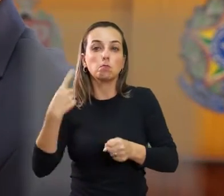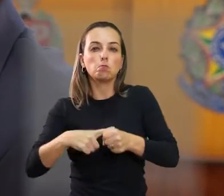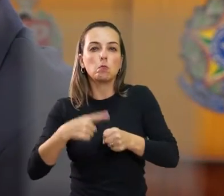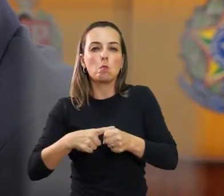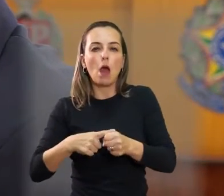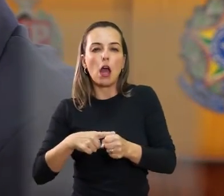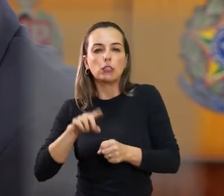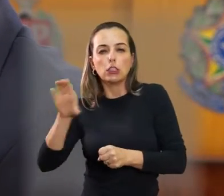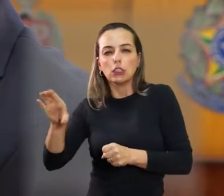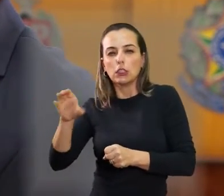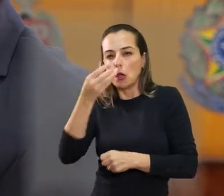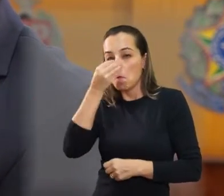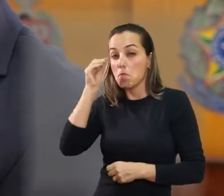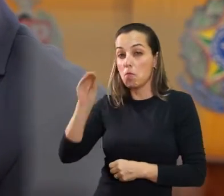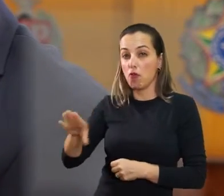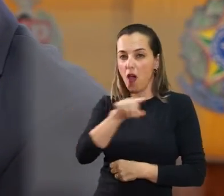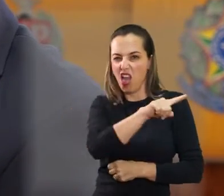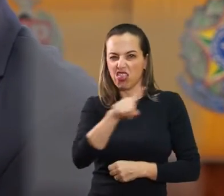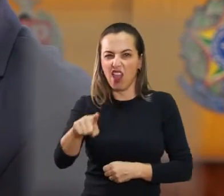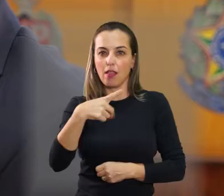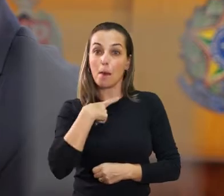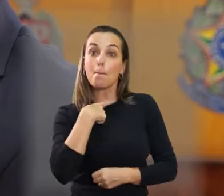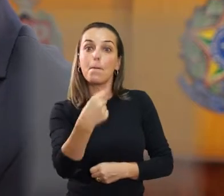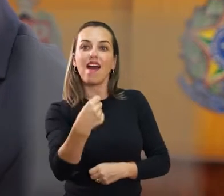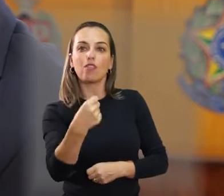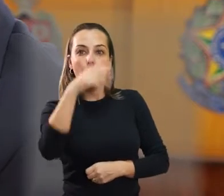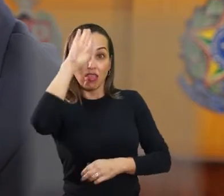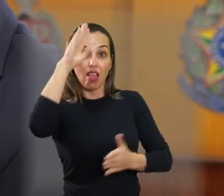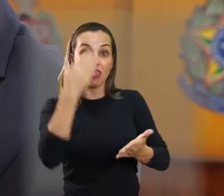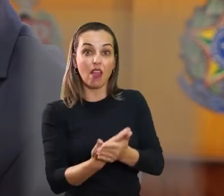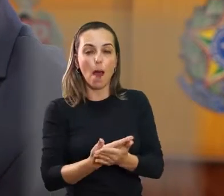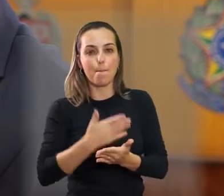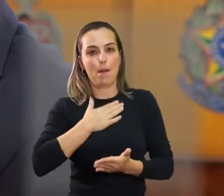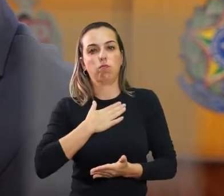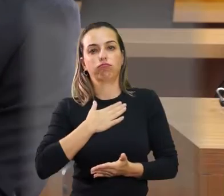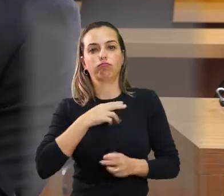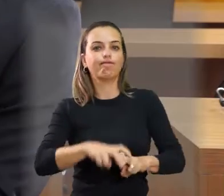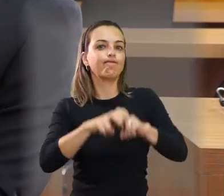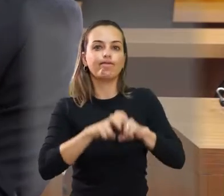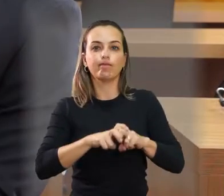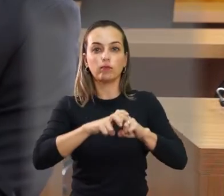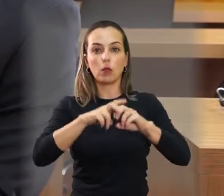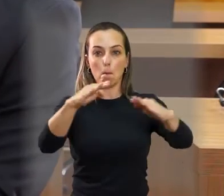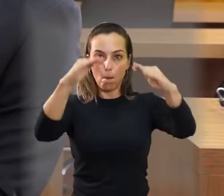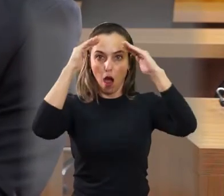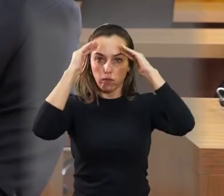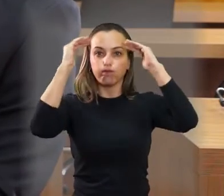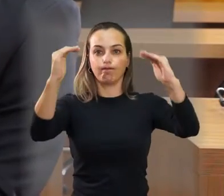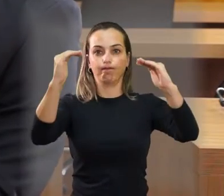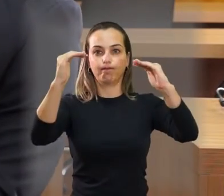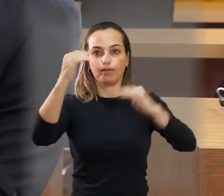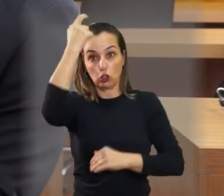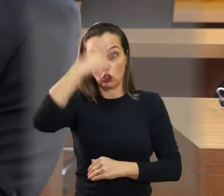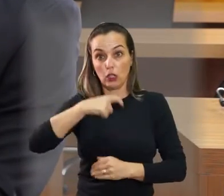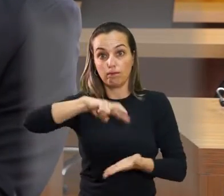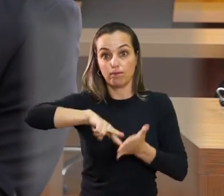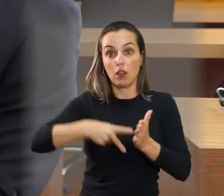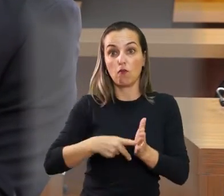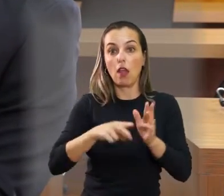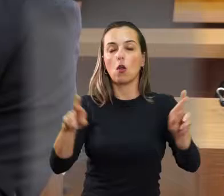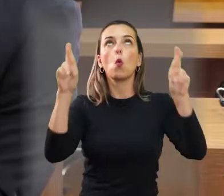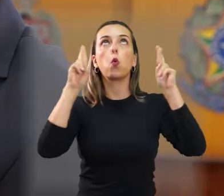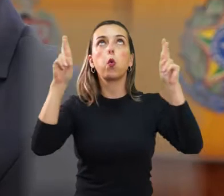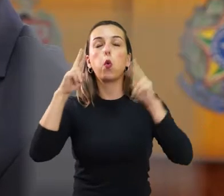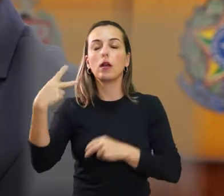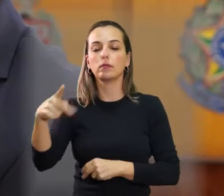esquecido durante 30 anos, as abandonadas lá no canto, desconfiaram em mim. E eu vou honrar esse compromisso, eu vim aqui, o que eu vim fazer aqui.